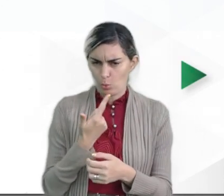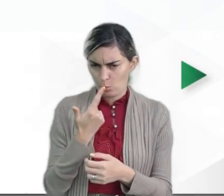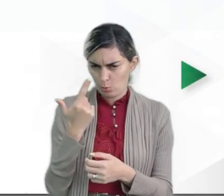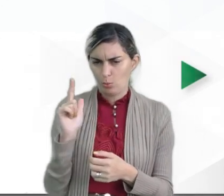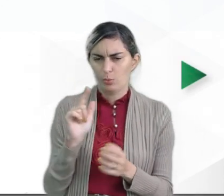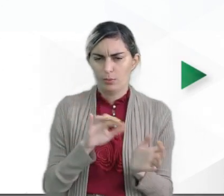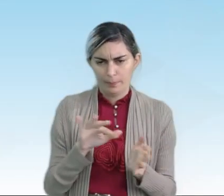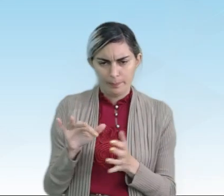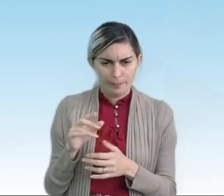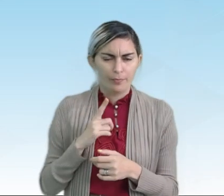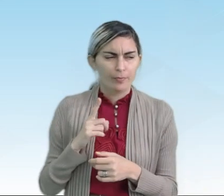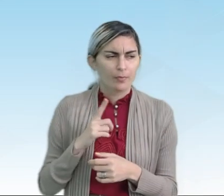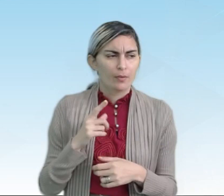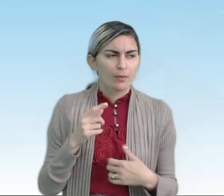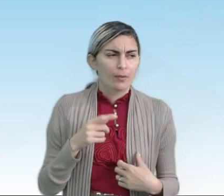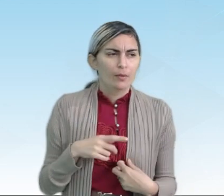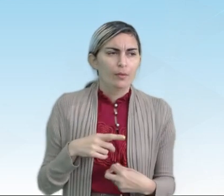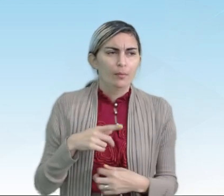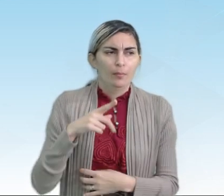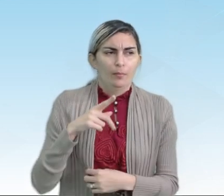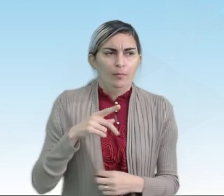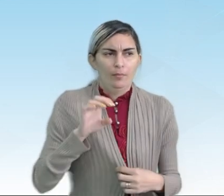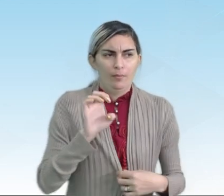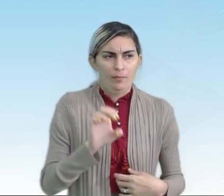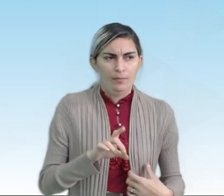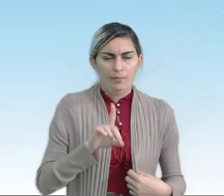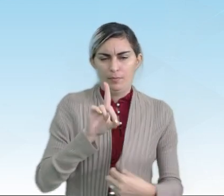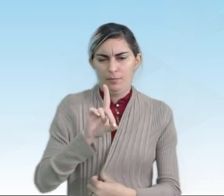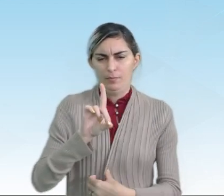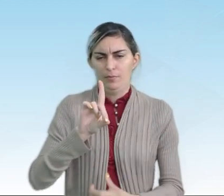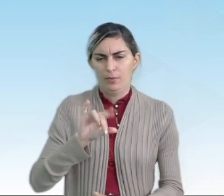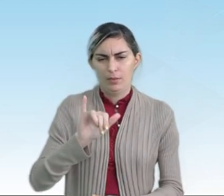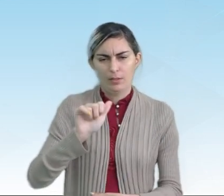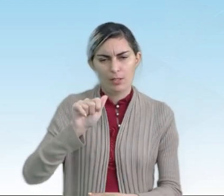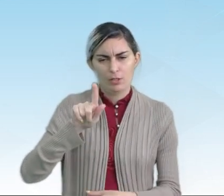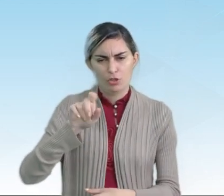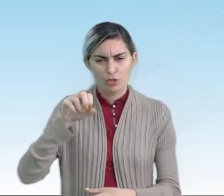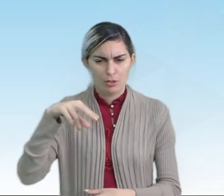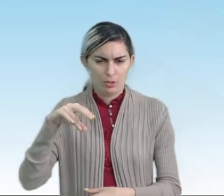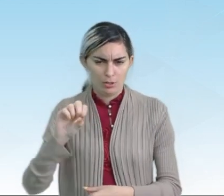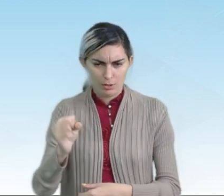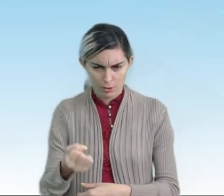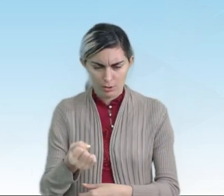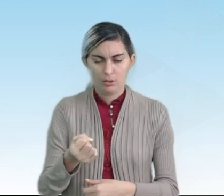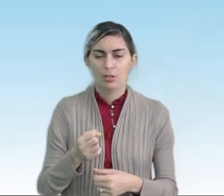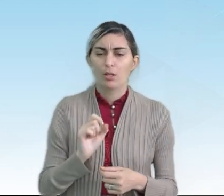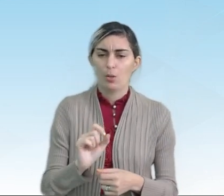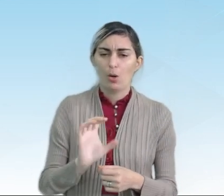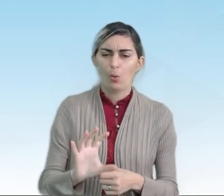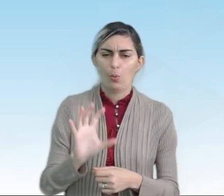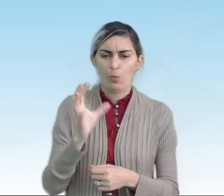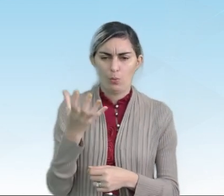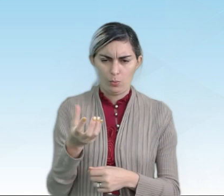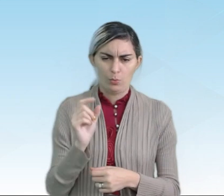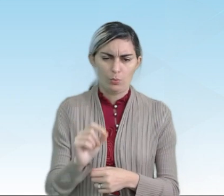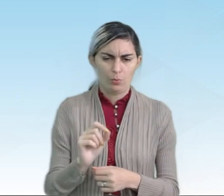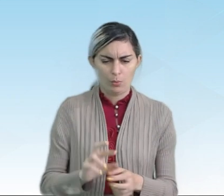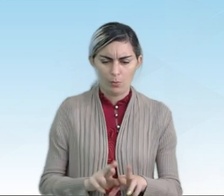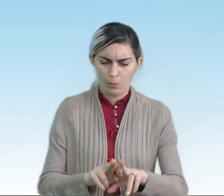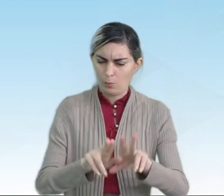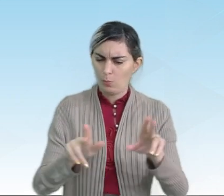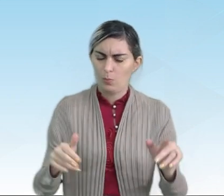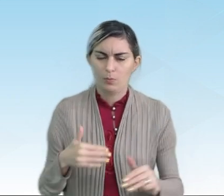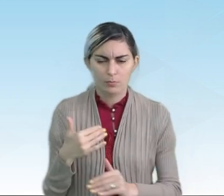parte, que é a diagênese, ocorre ali após a sedimentogênese e engloba uma série de